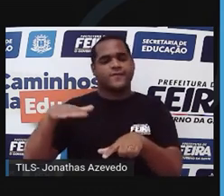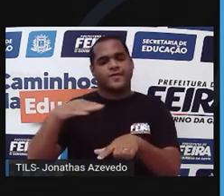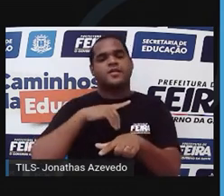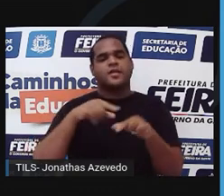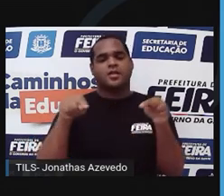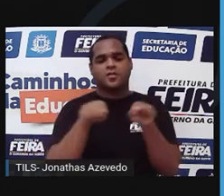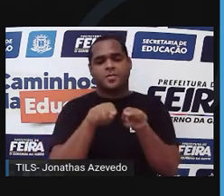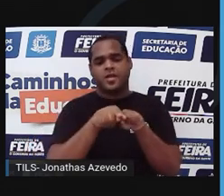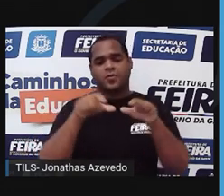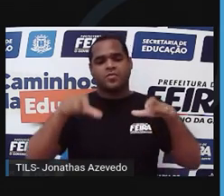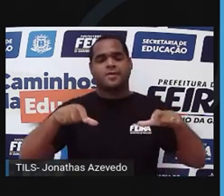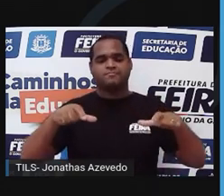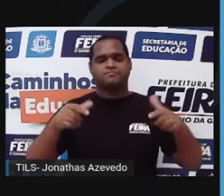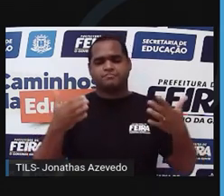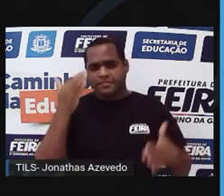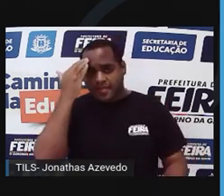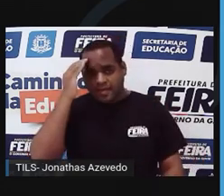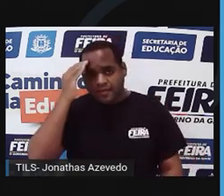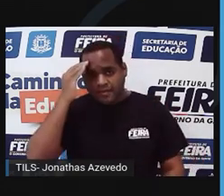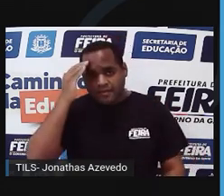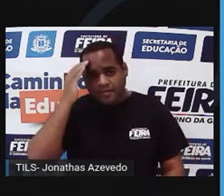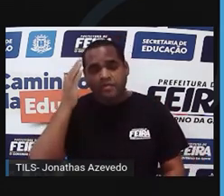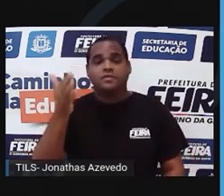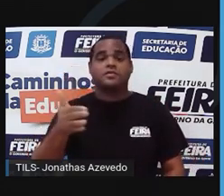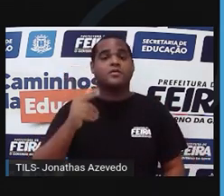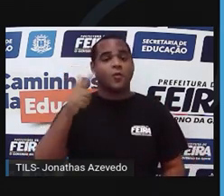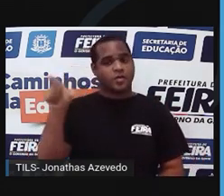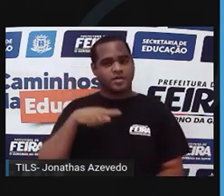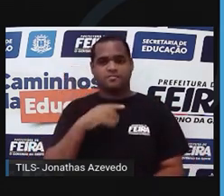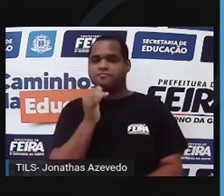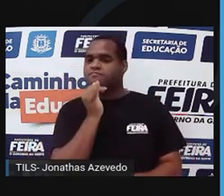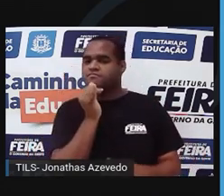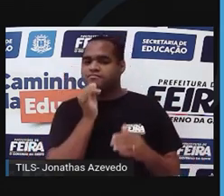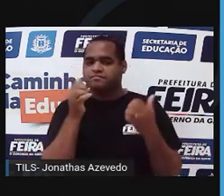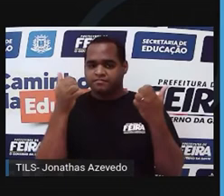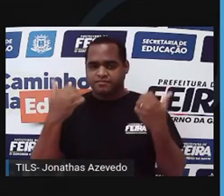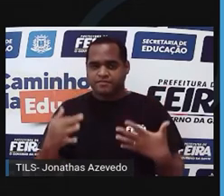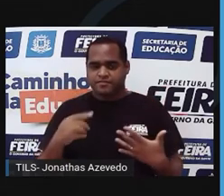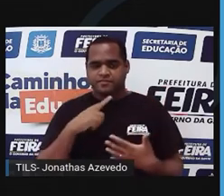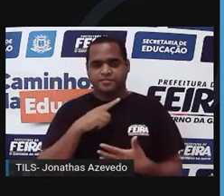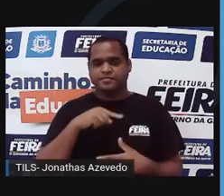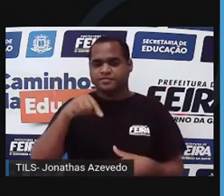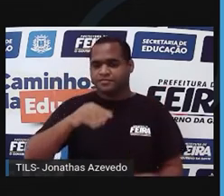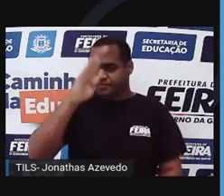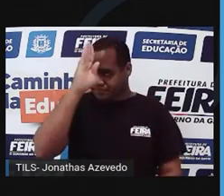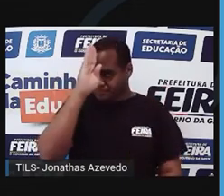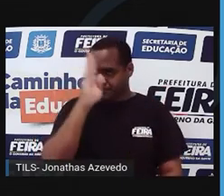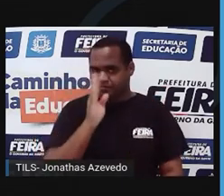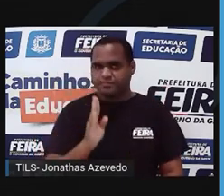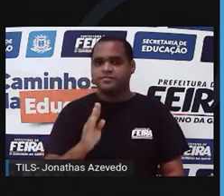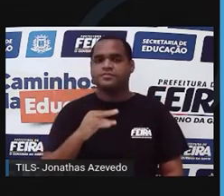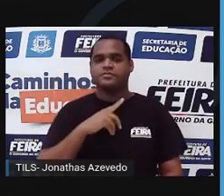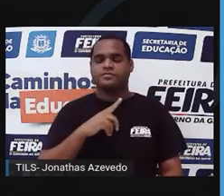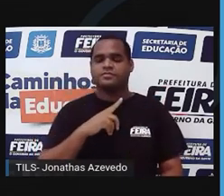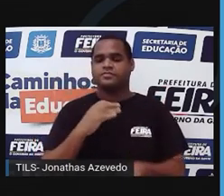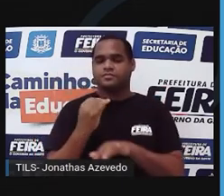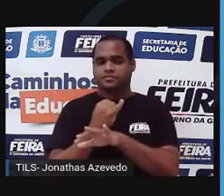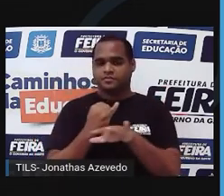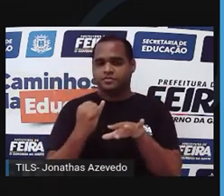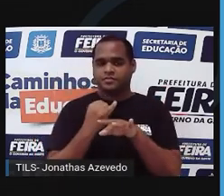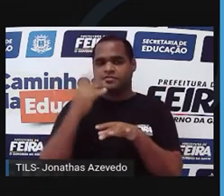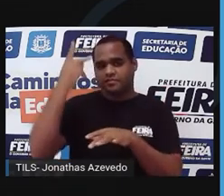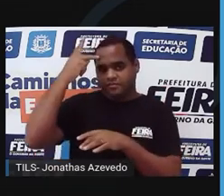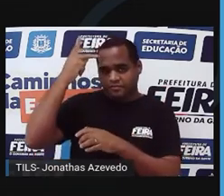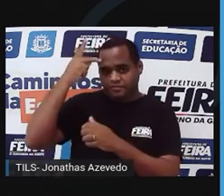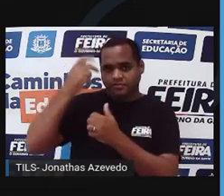àquele ambiente. Entendeu? Vou te dar outro exemplo. Um exemplo daqui do Brasil. Nós temos uma ilha aqui próxima a São